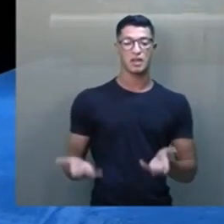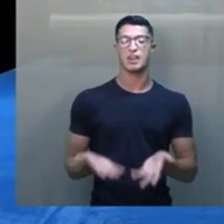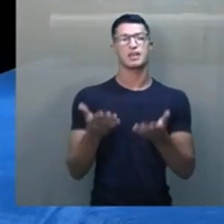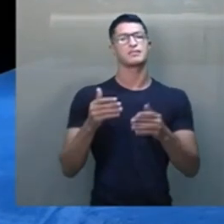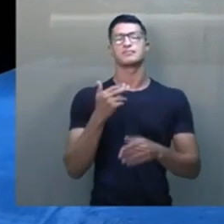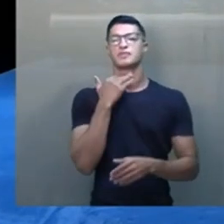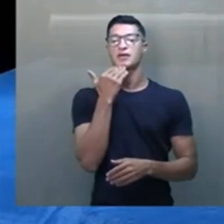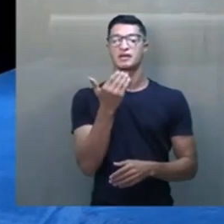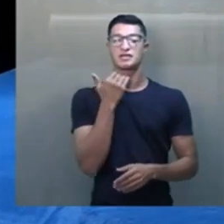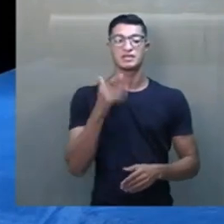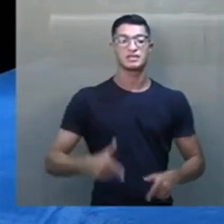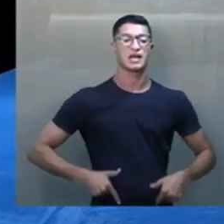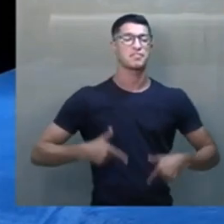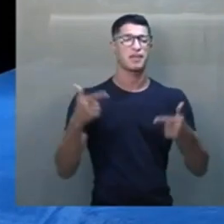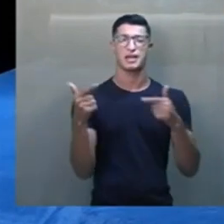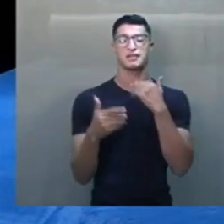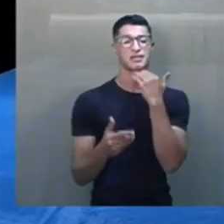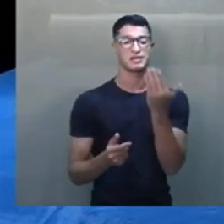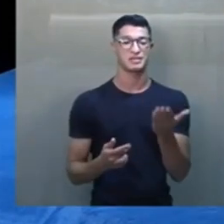não adianta você estar armado.